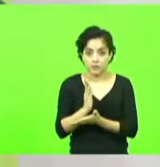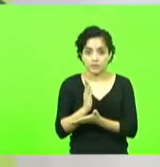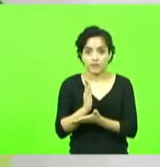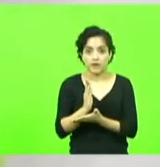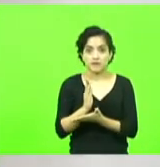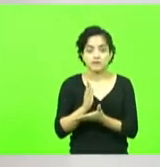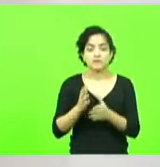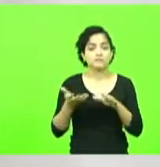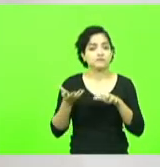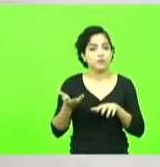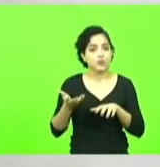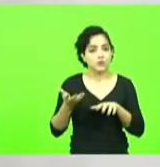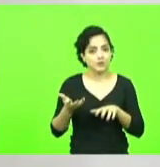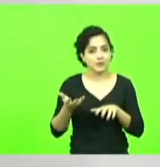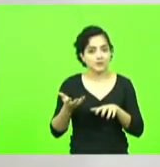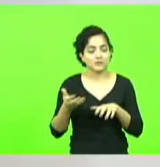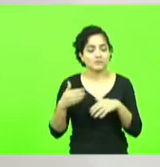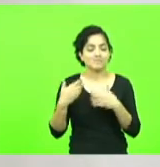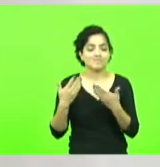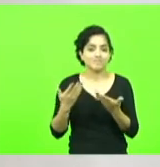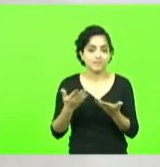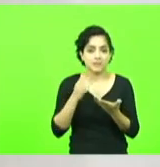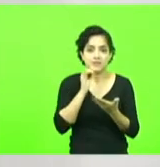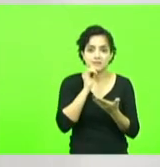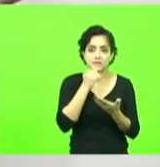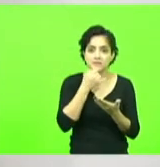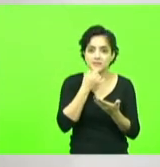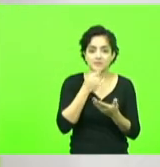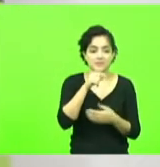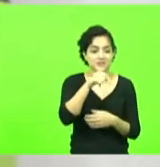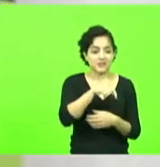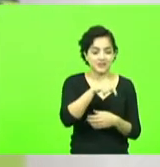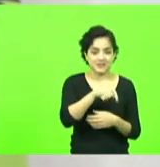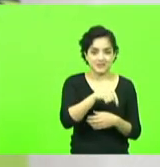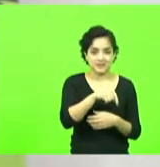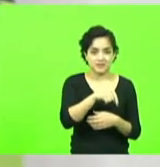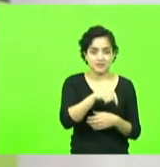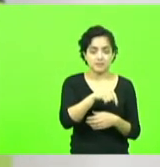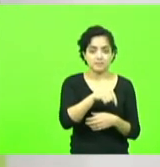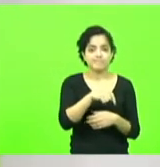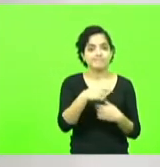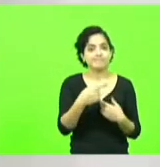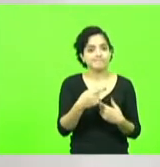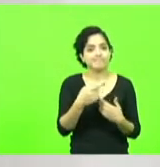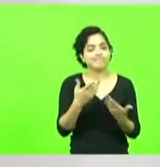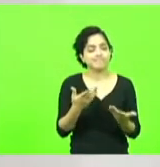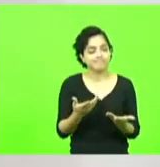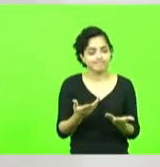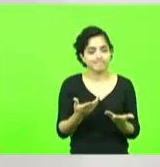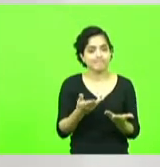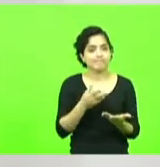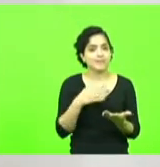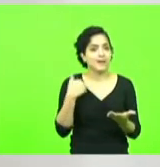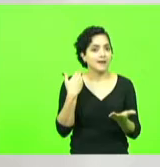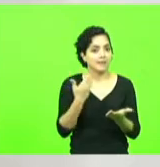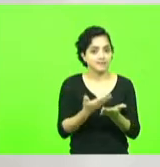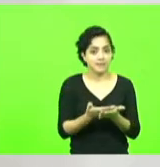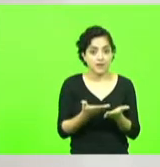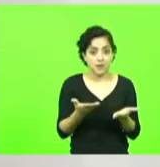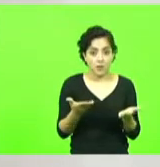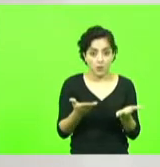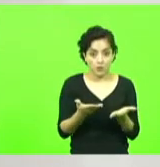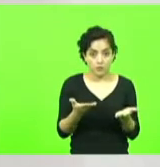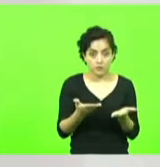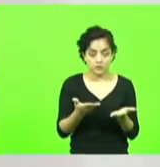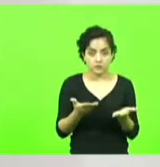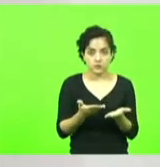Nacional infelizmente em Santa Catarina os produtores continuam até agora com